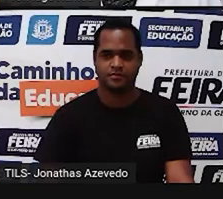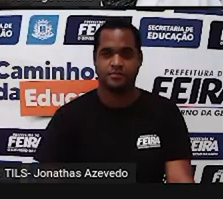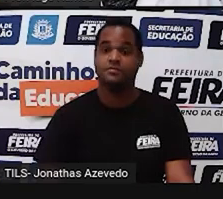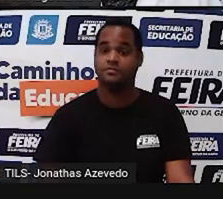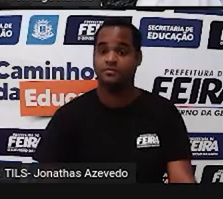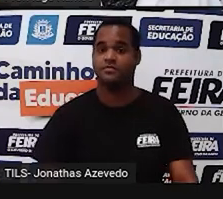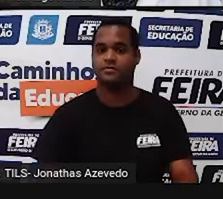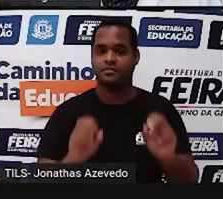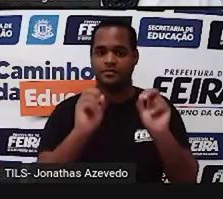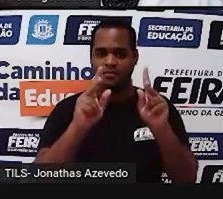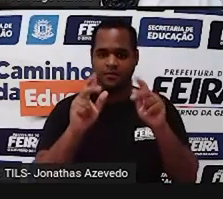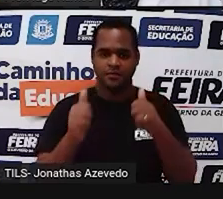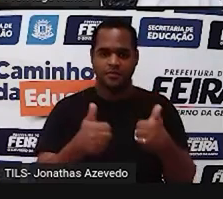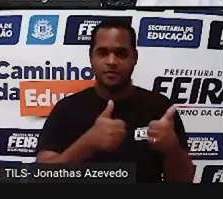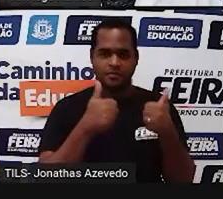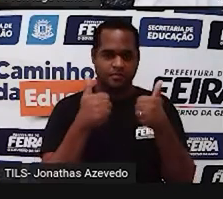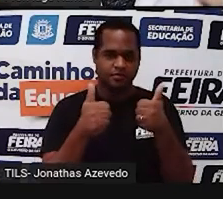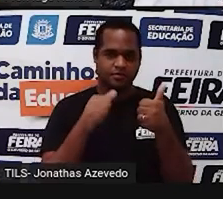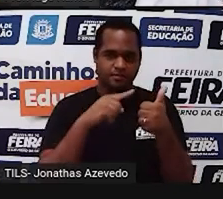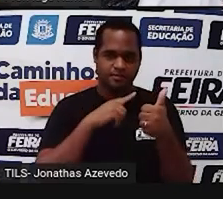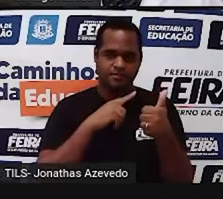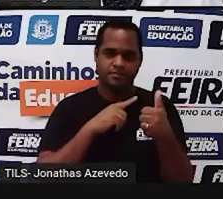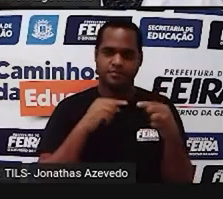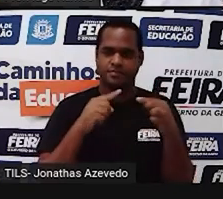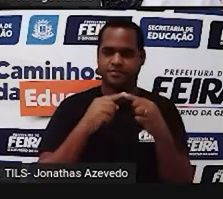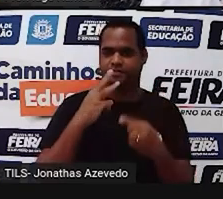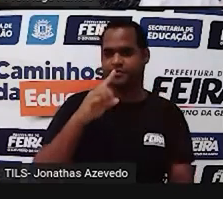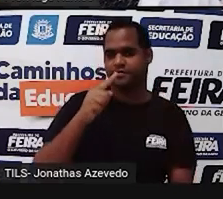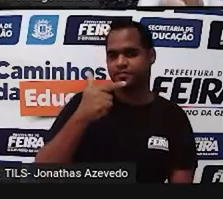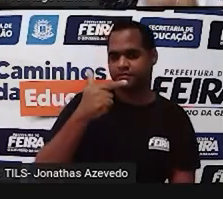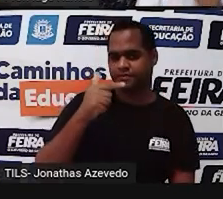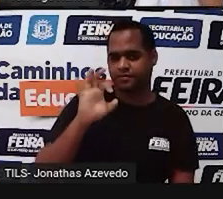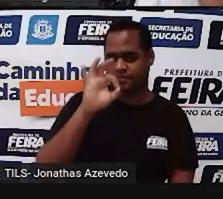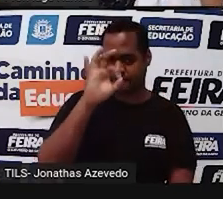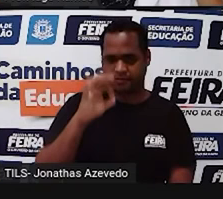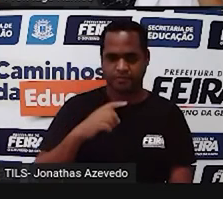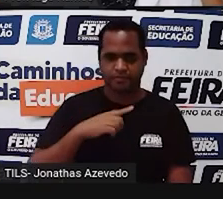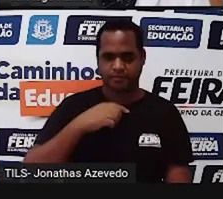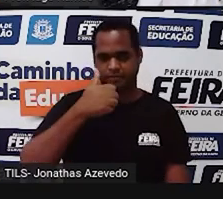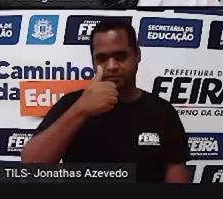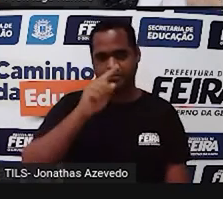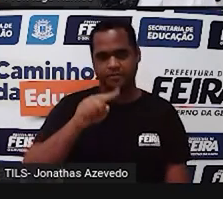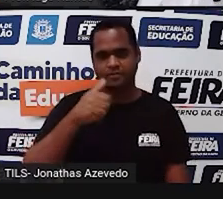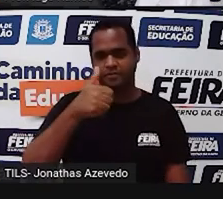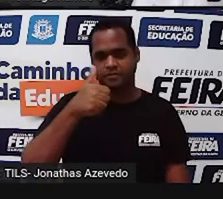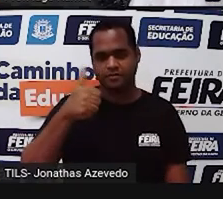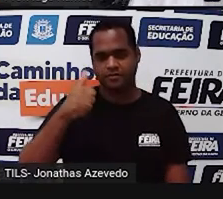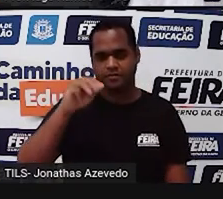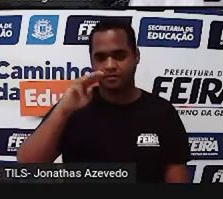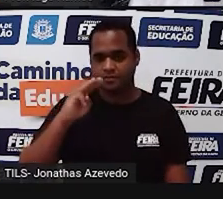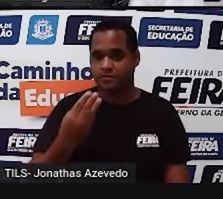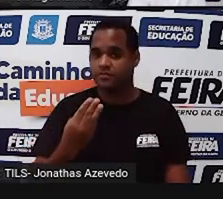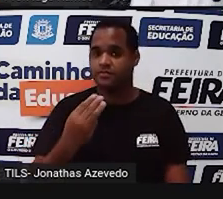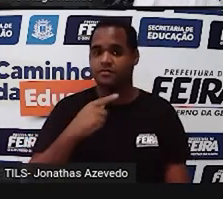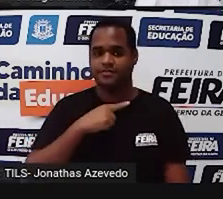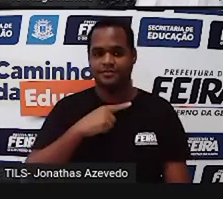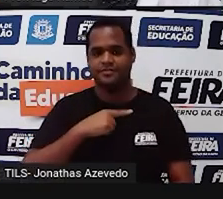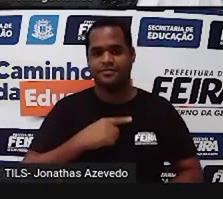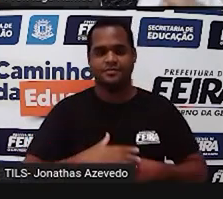Prontinho, né? Então 3,2% de 1.111 milhões.